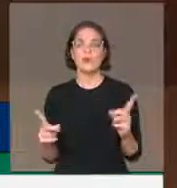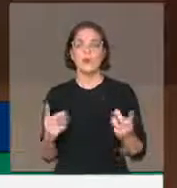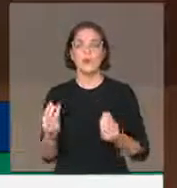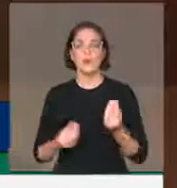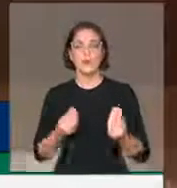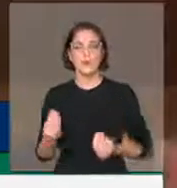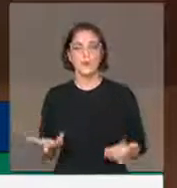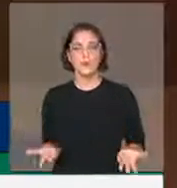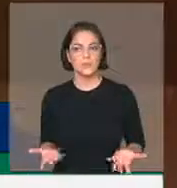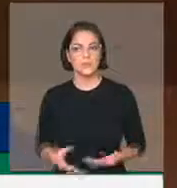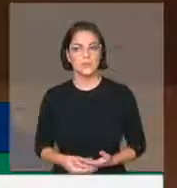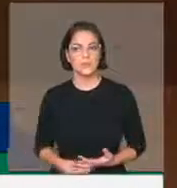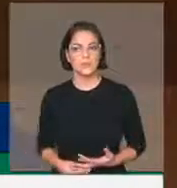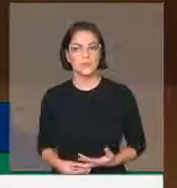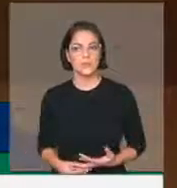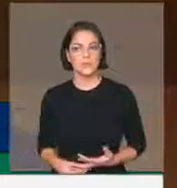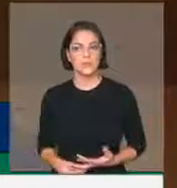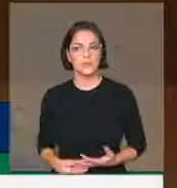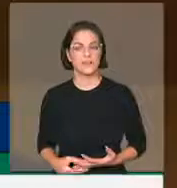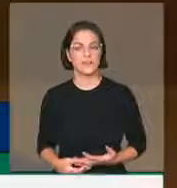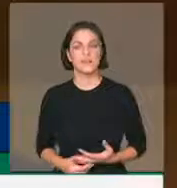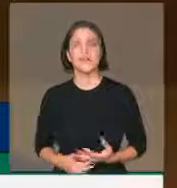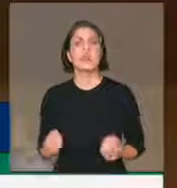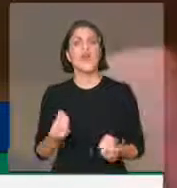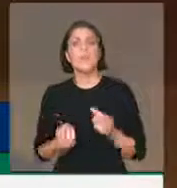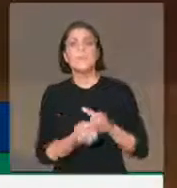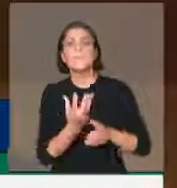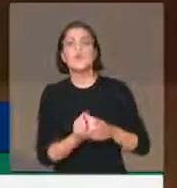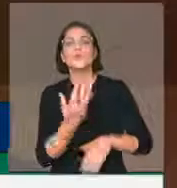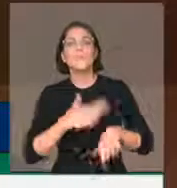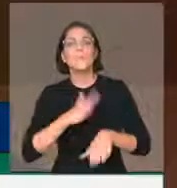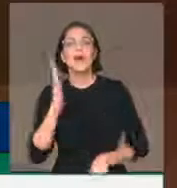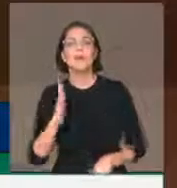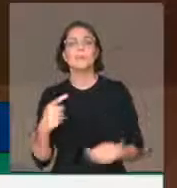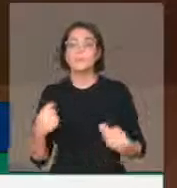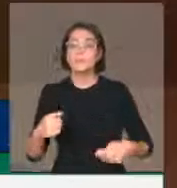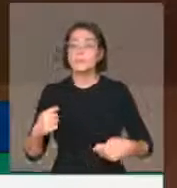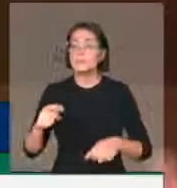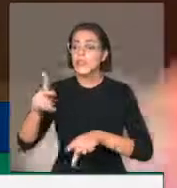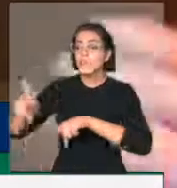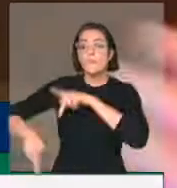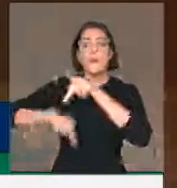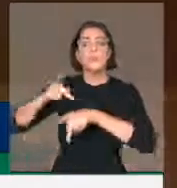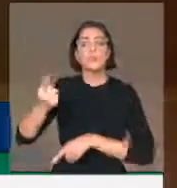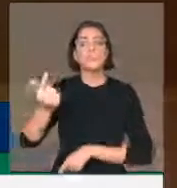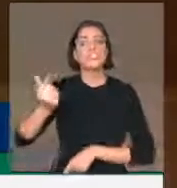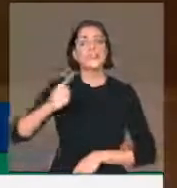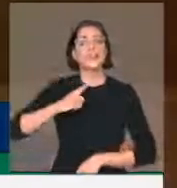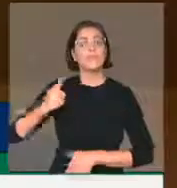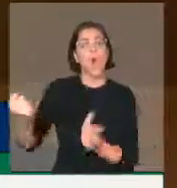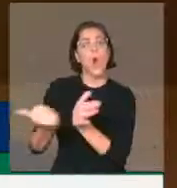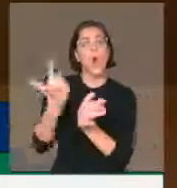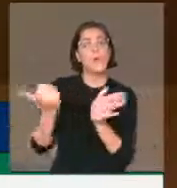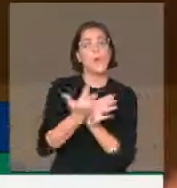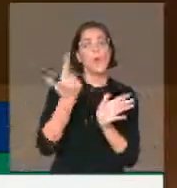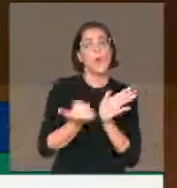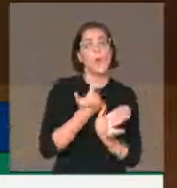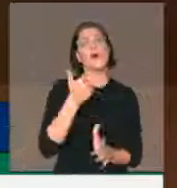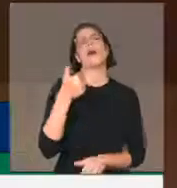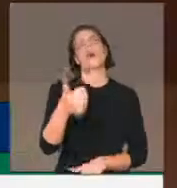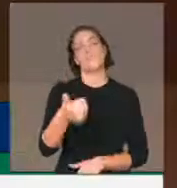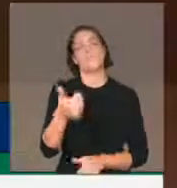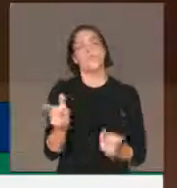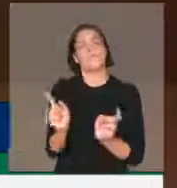têm que ter dinheiro no bolso para comprar. A riqueza tem que ser distribuída, a economia tem que estar aquecida. Não